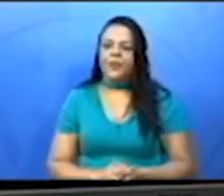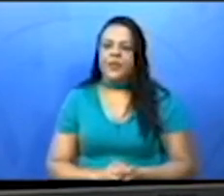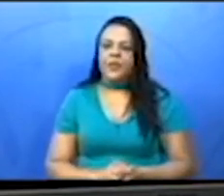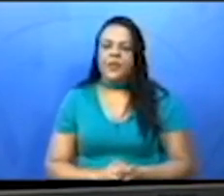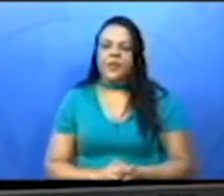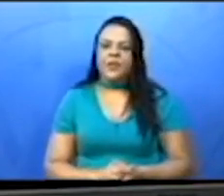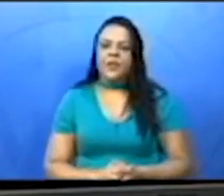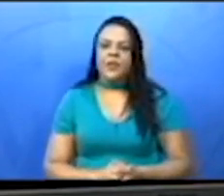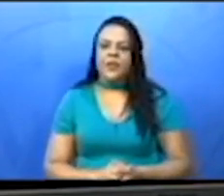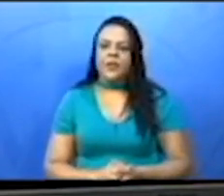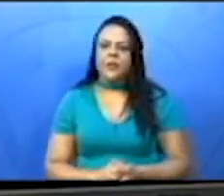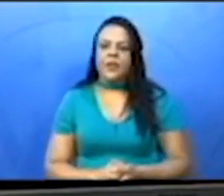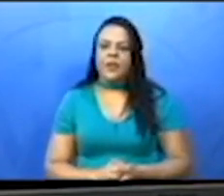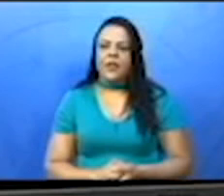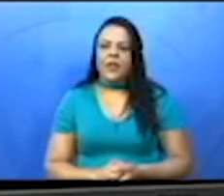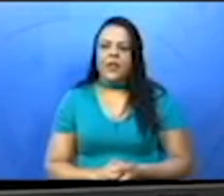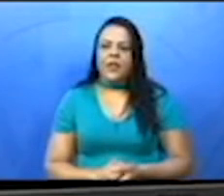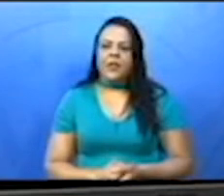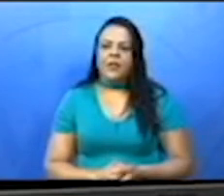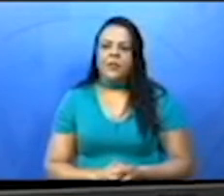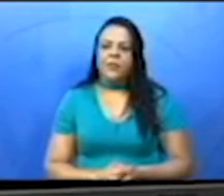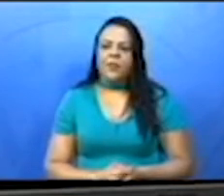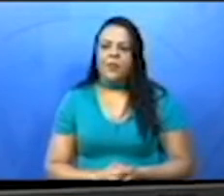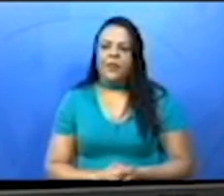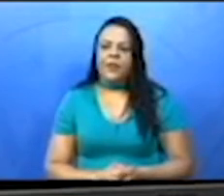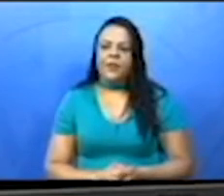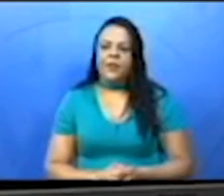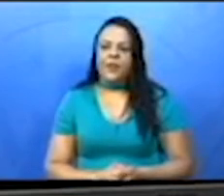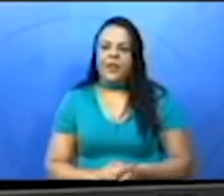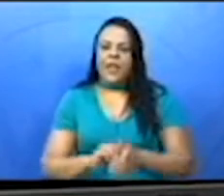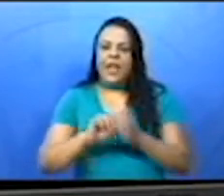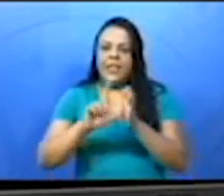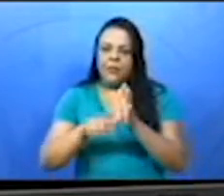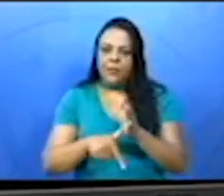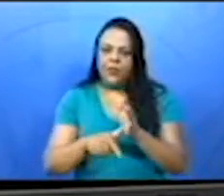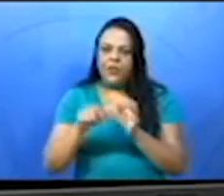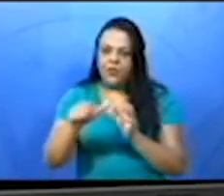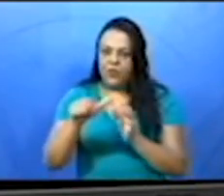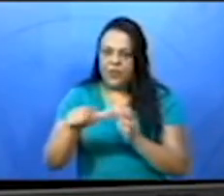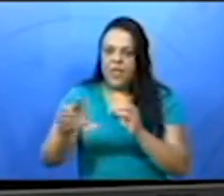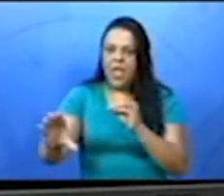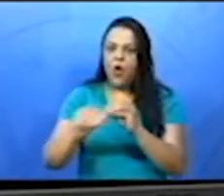E assim, você terminará de completar o seu texto.